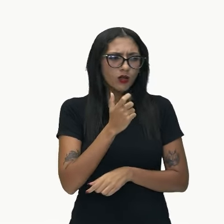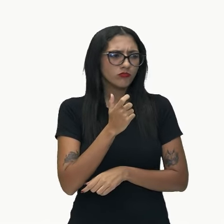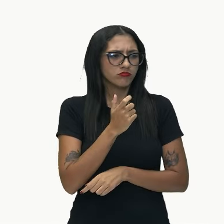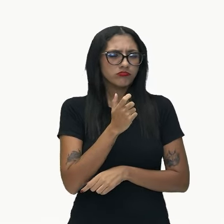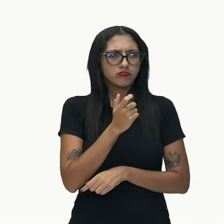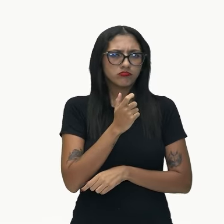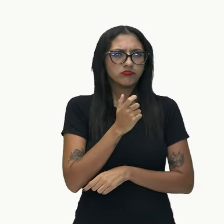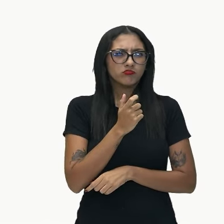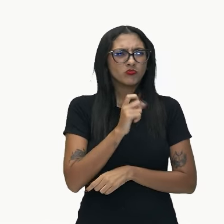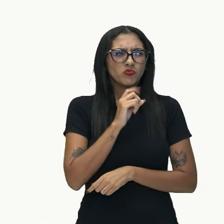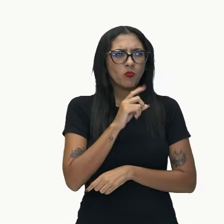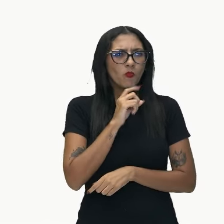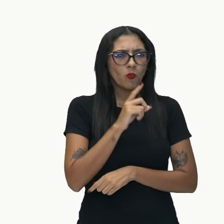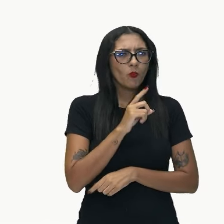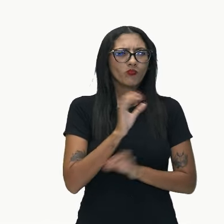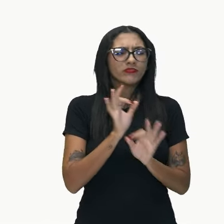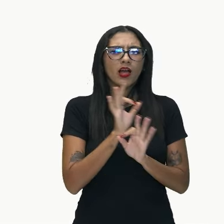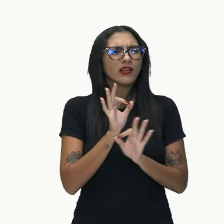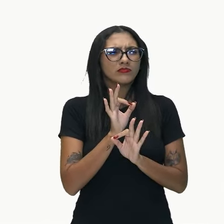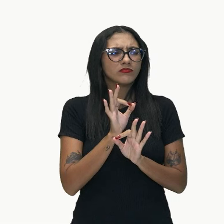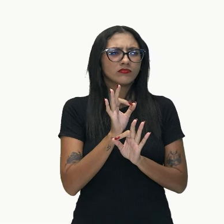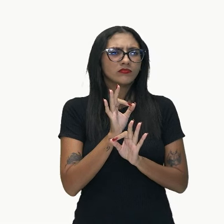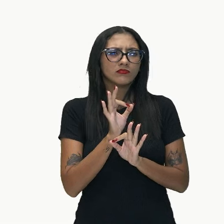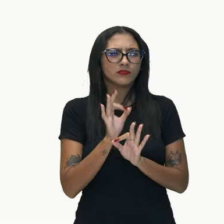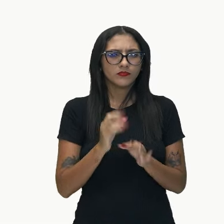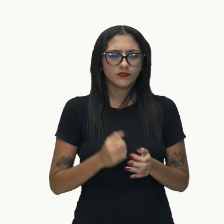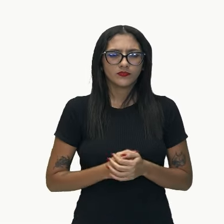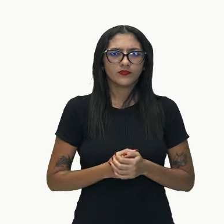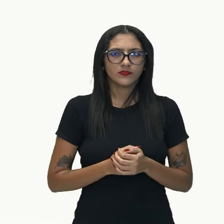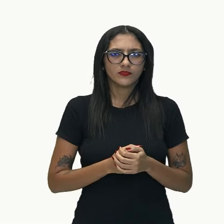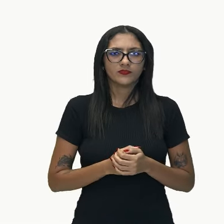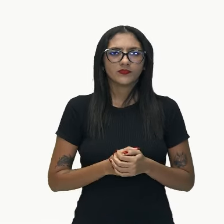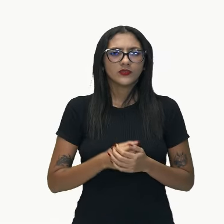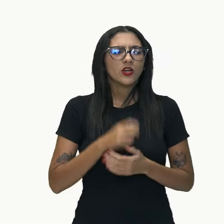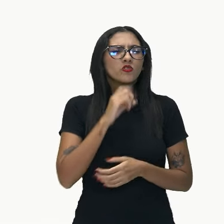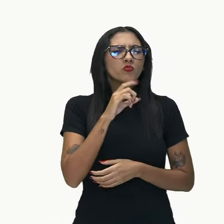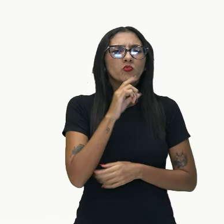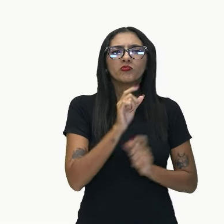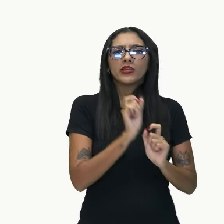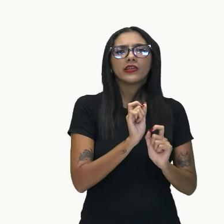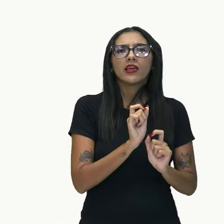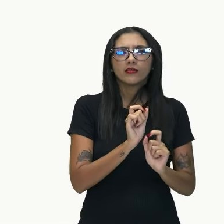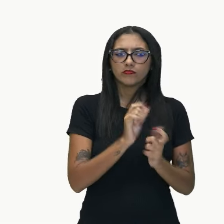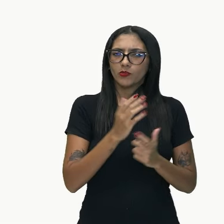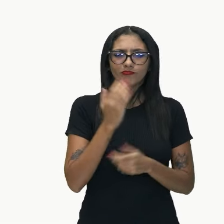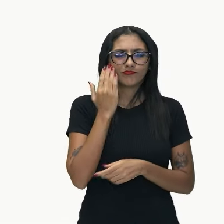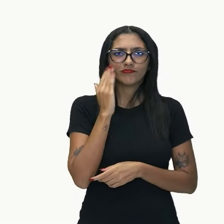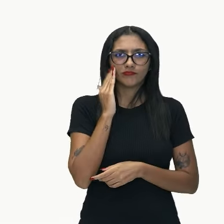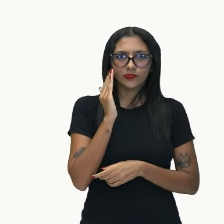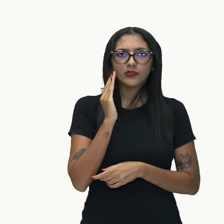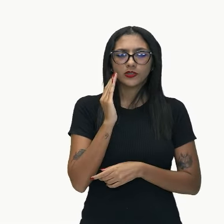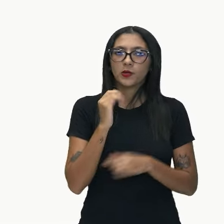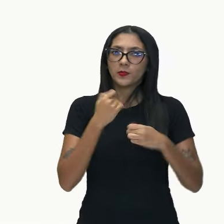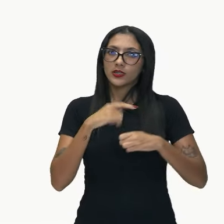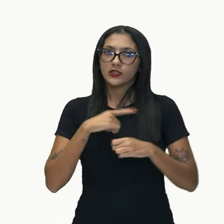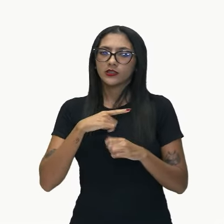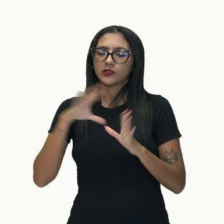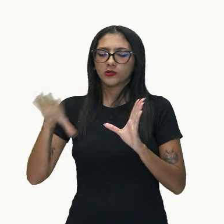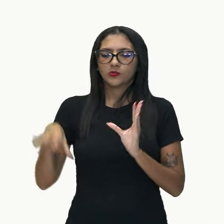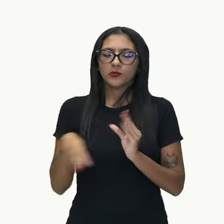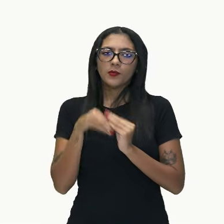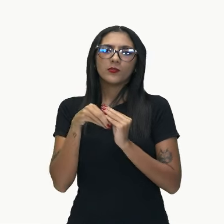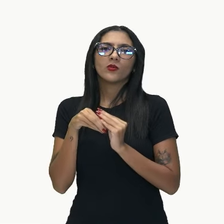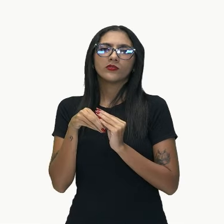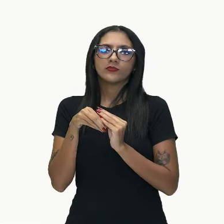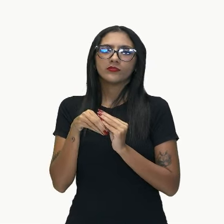você me pergunta não se oponha a quê? Né? E aí, esse complemento existe, está lá na forma da minha